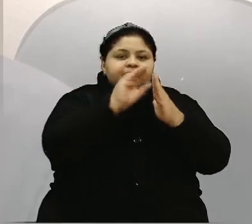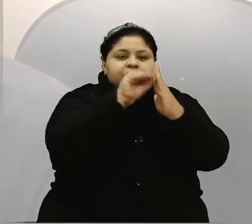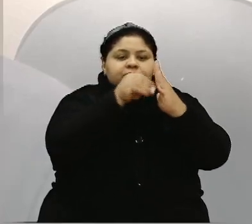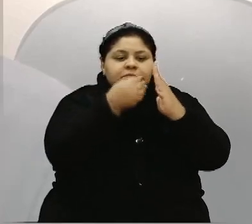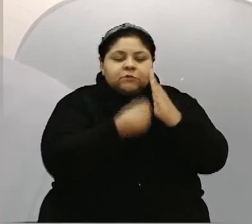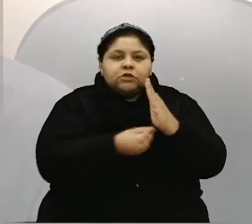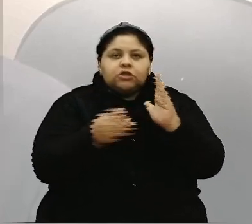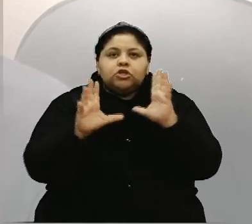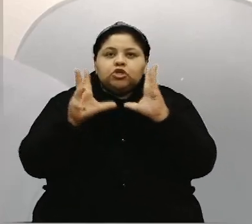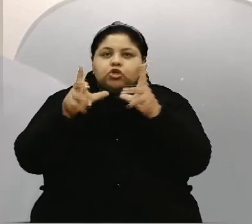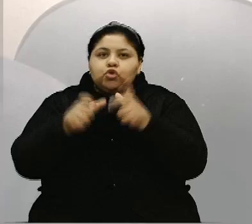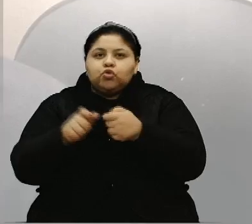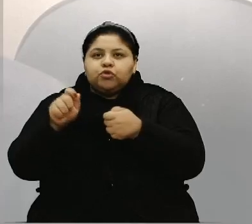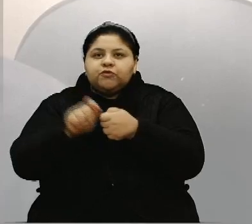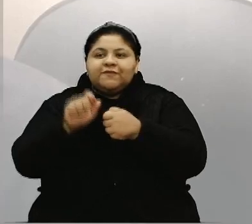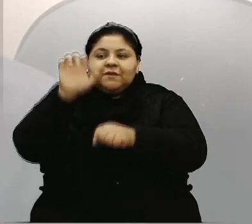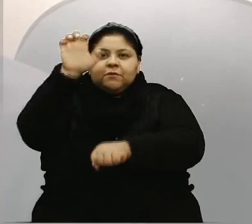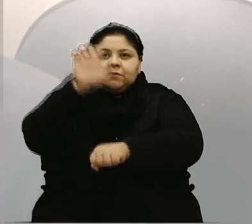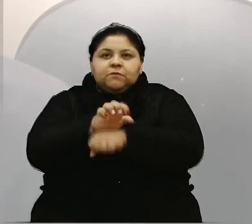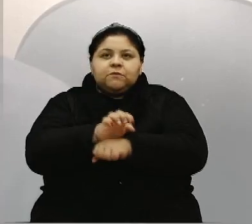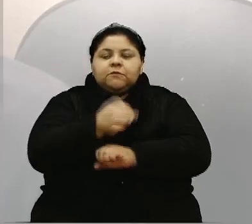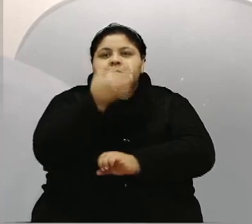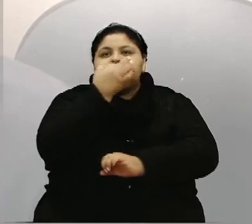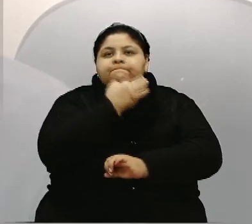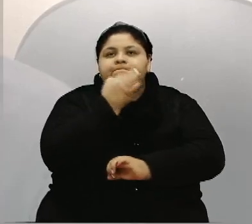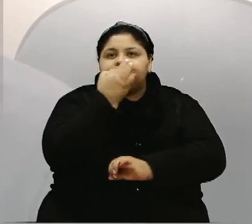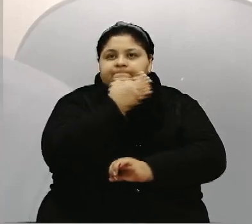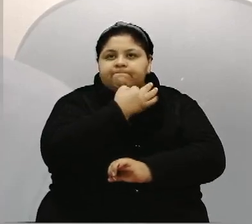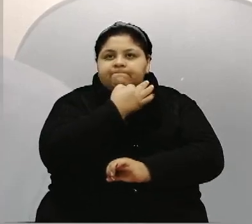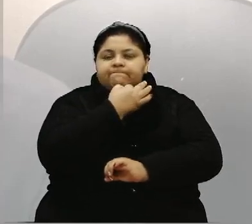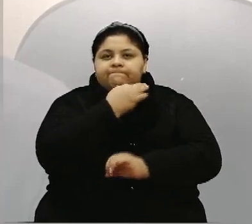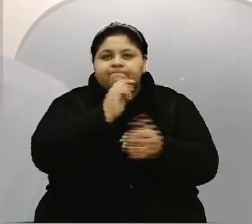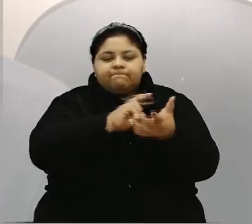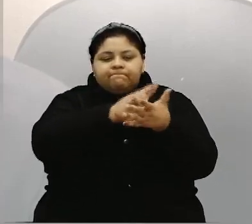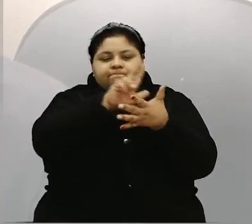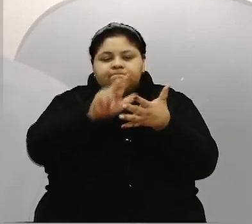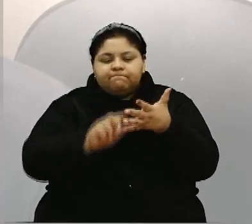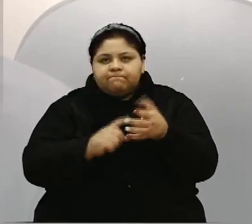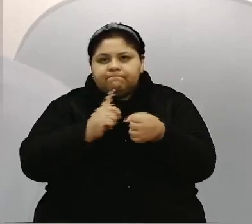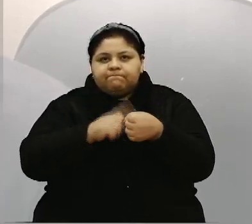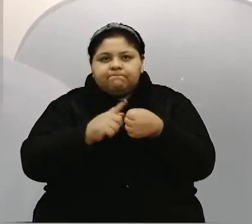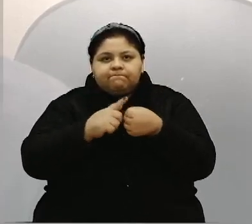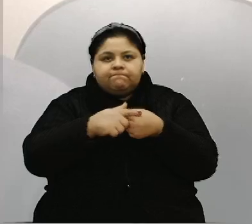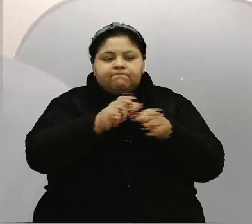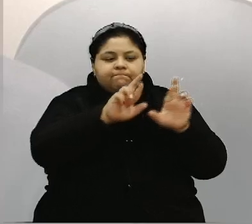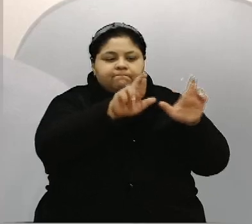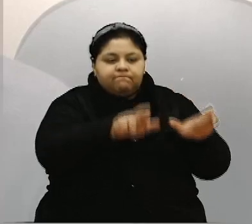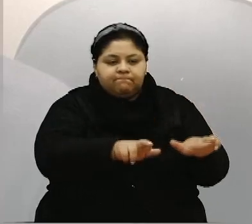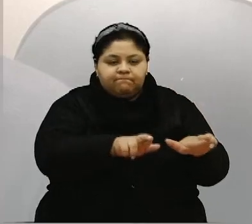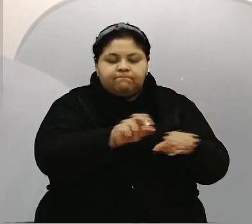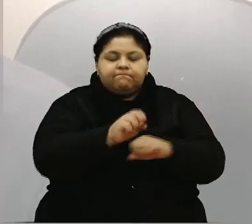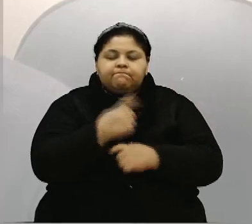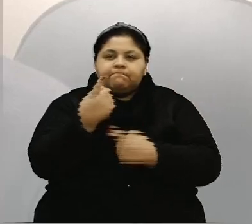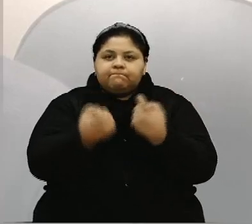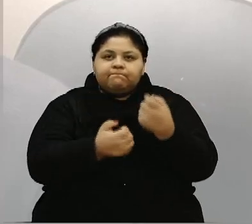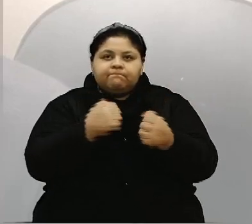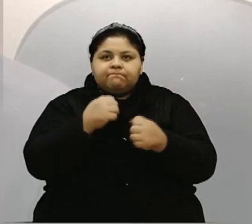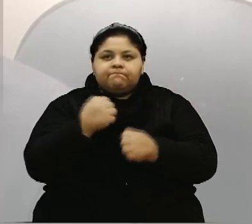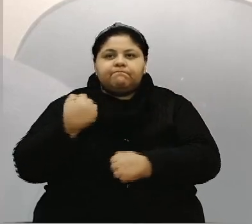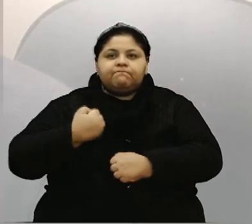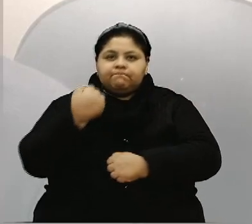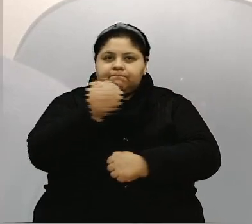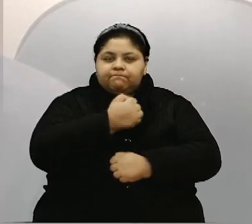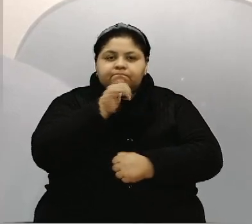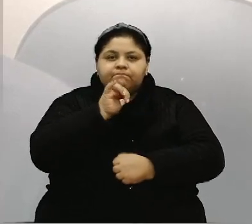fizeram pelo Estado do Rio Grande do Sul, por Caxias do Sul, pelas mais variadas cidades e regiões do Estado. Alguns números aqui que eu faço questão de